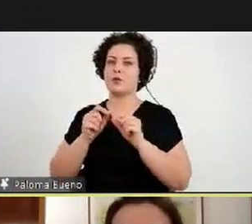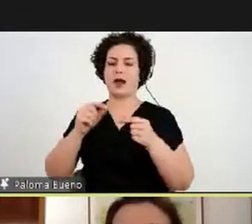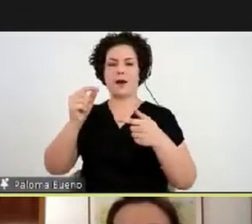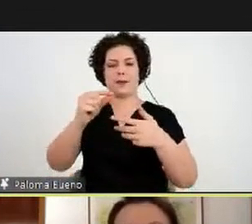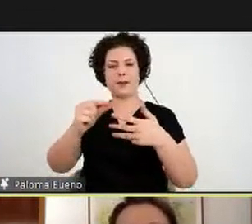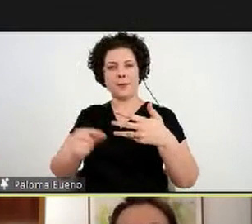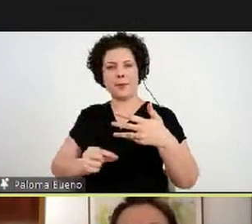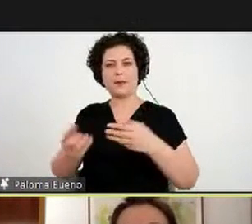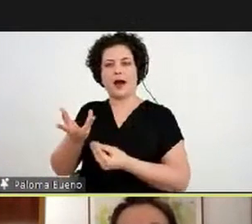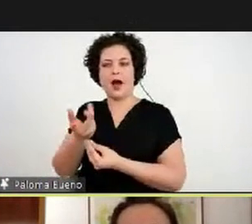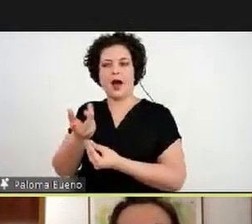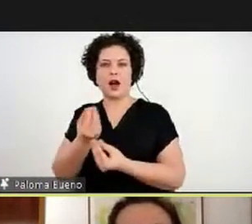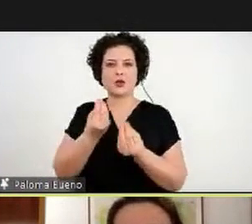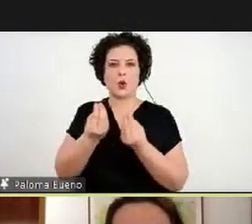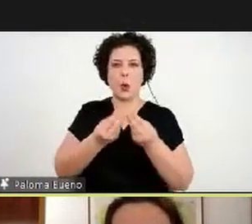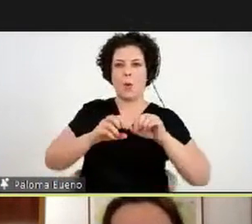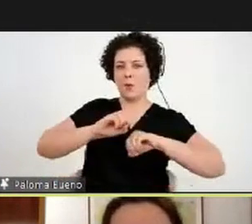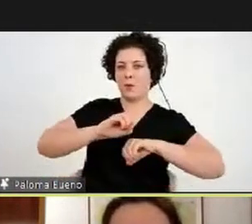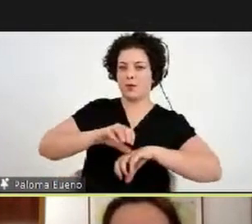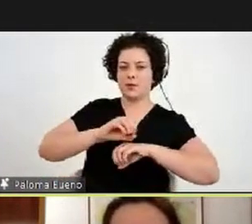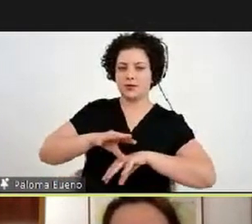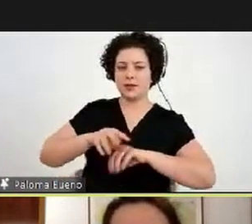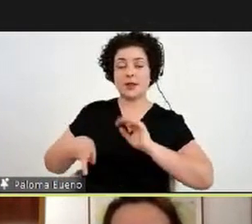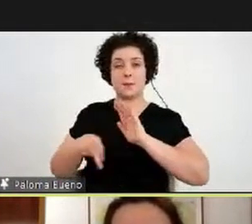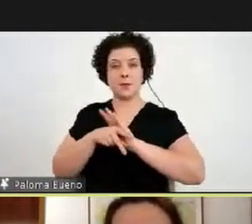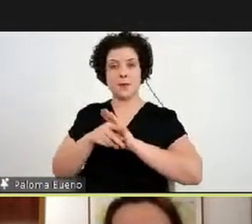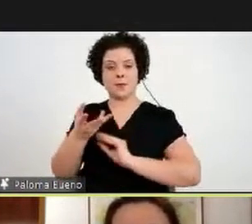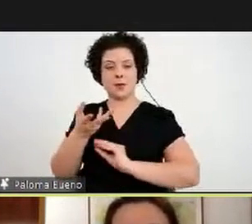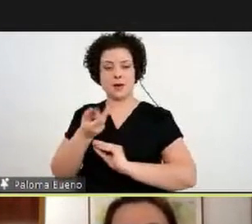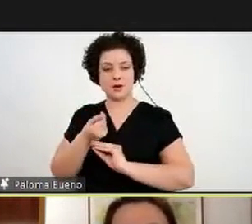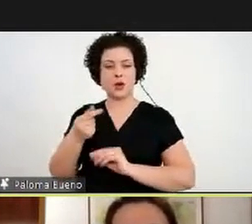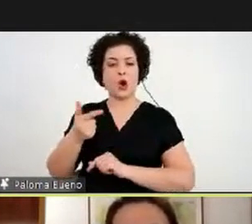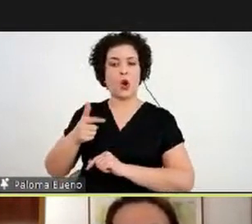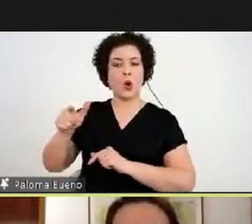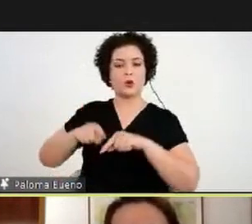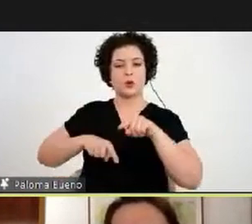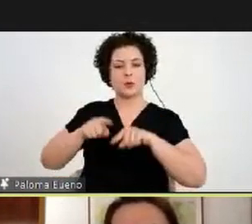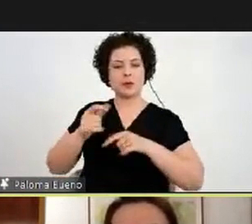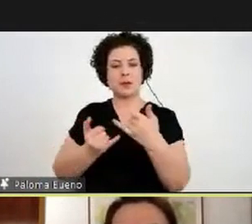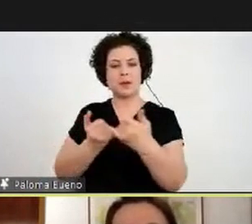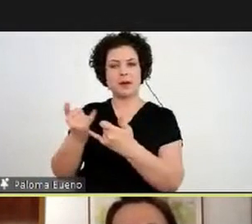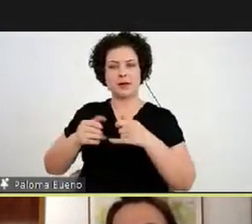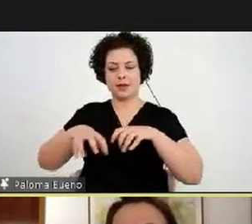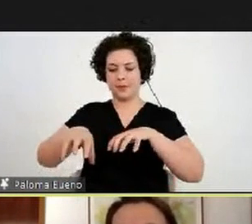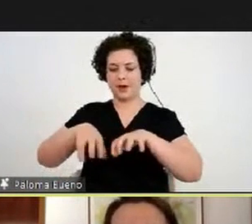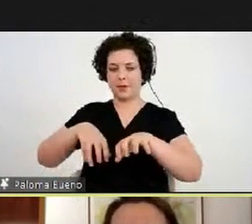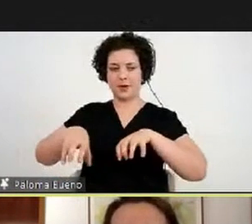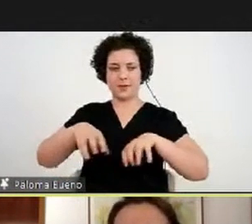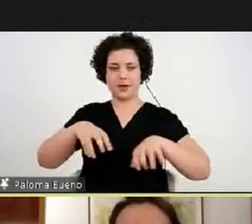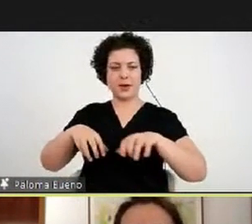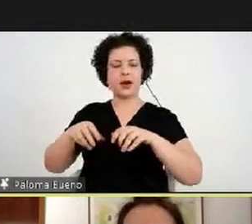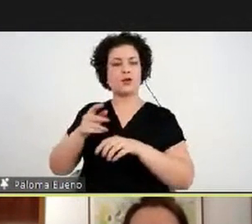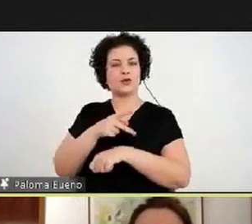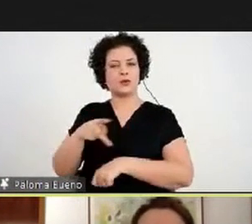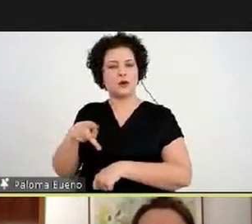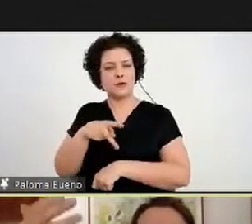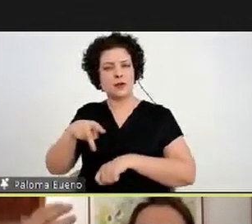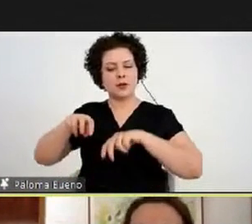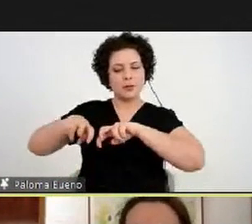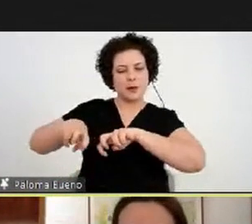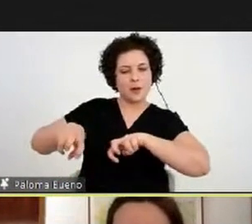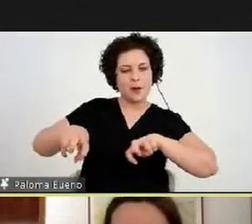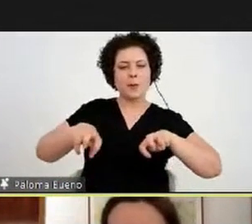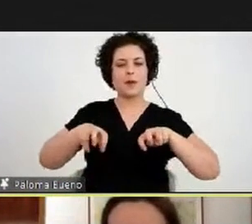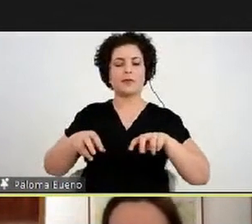seu ensino. Então, aqui, outros materiais lúdicos, os professores explorando. E aí, esse